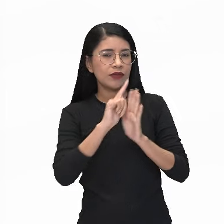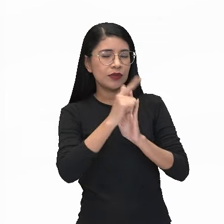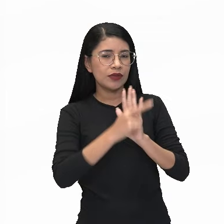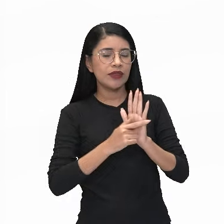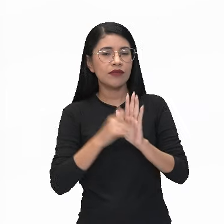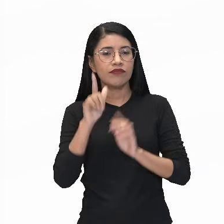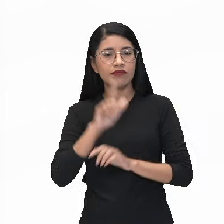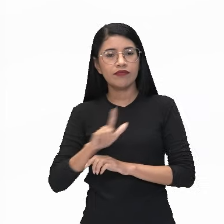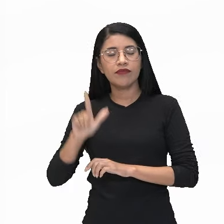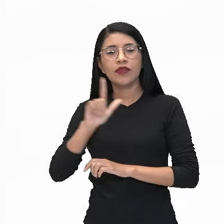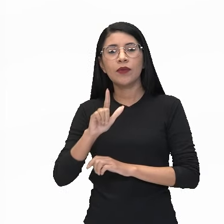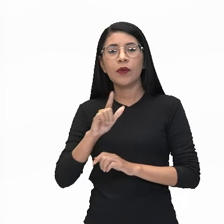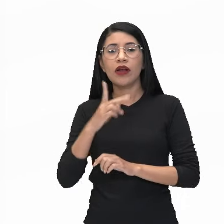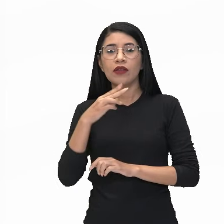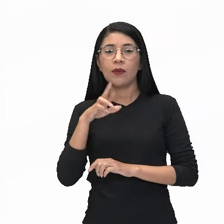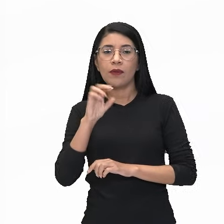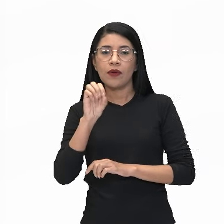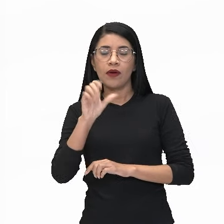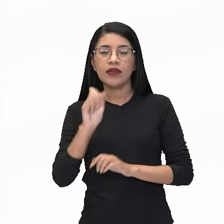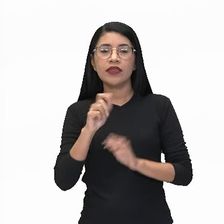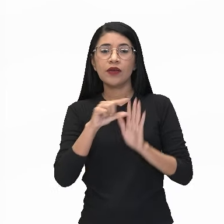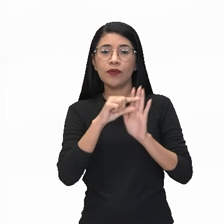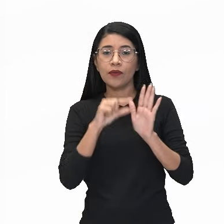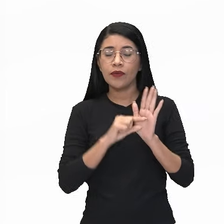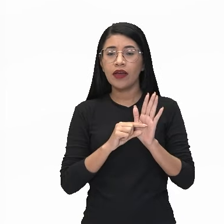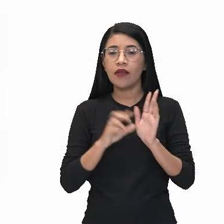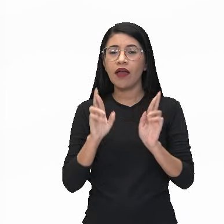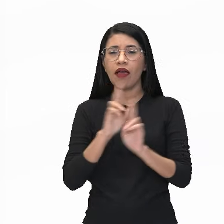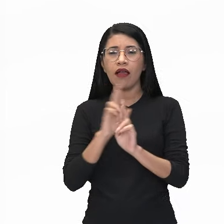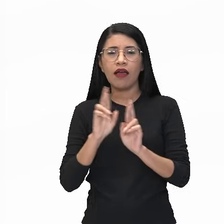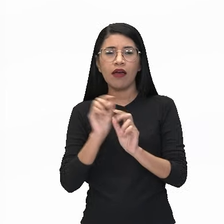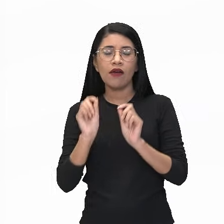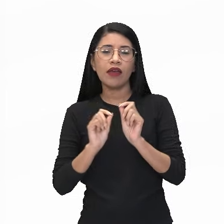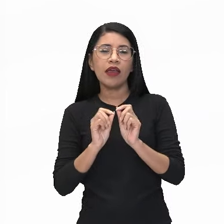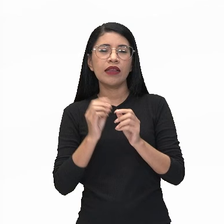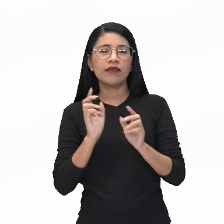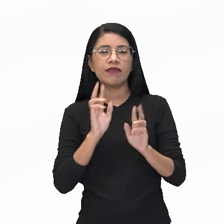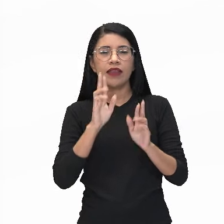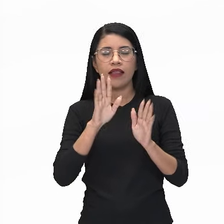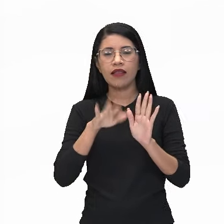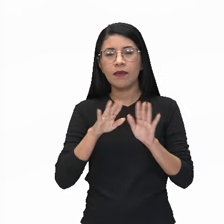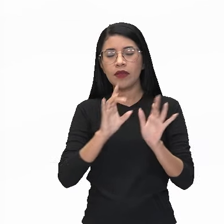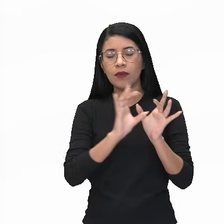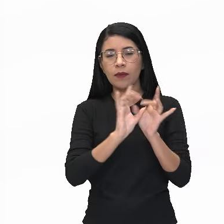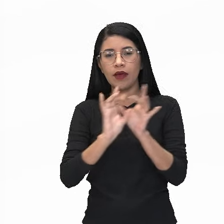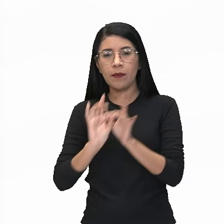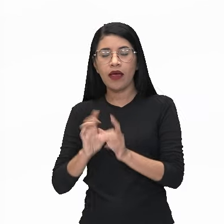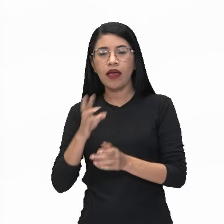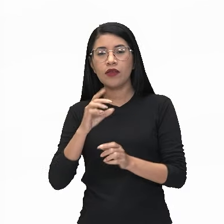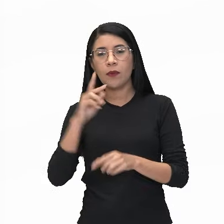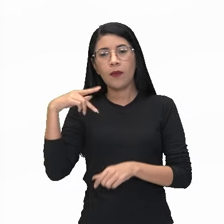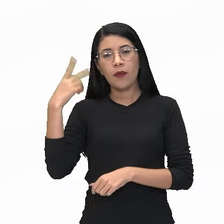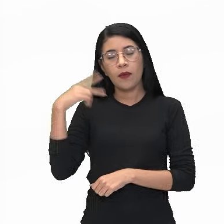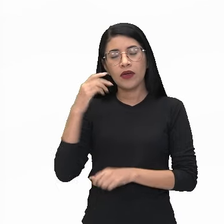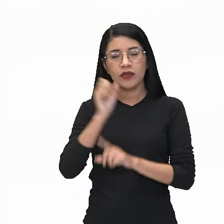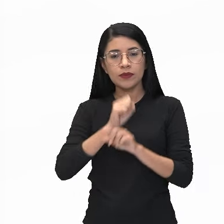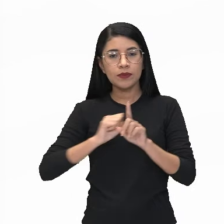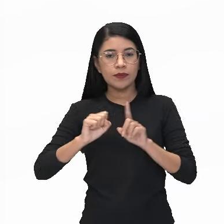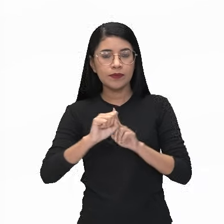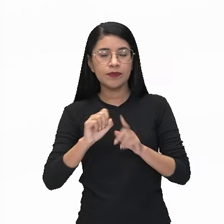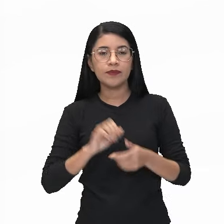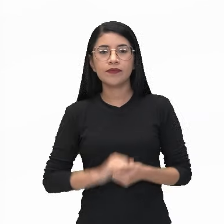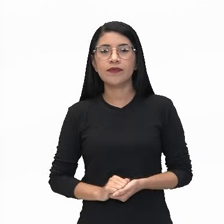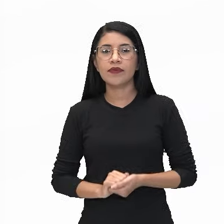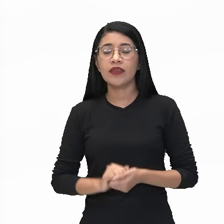literários em prosa e verso, correlacionando-os com seus respectivos contextos políticos e sociais.